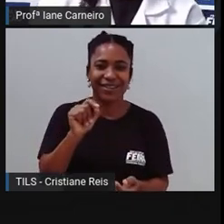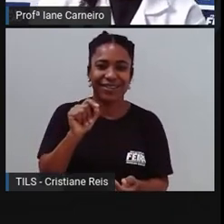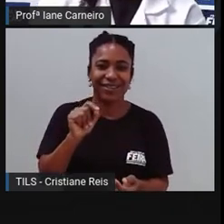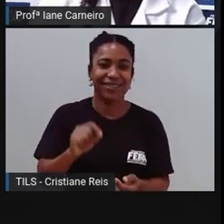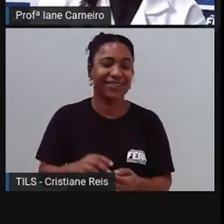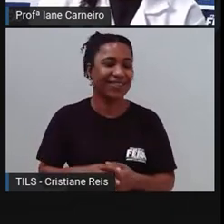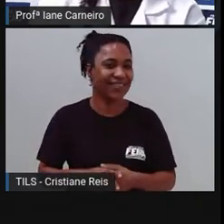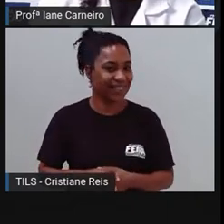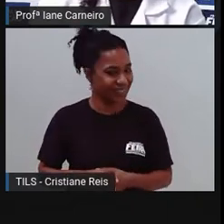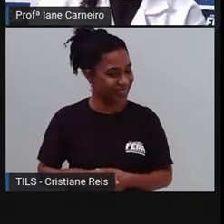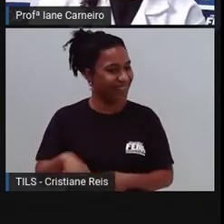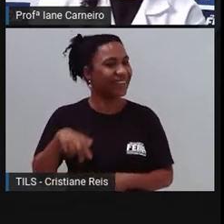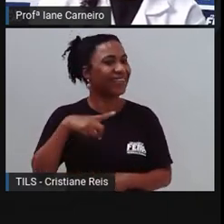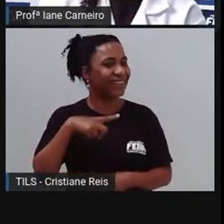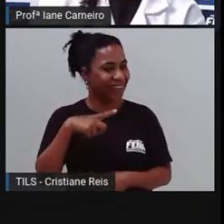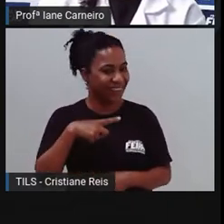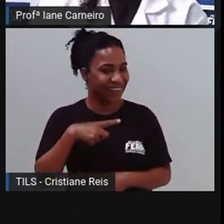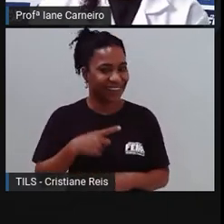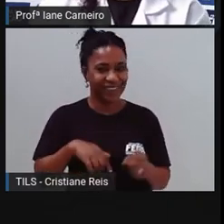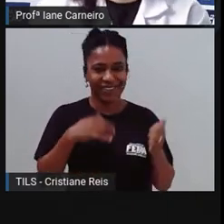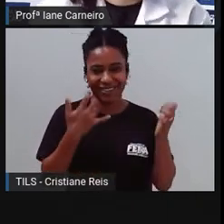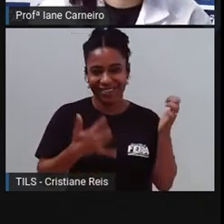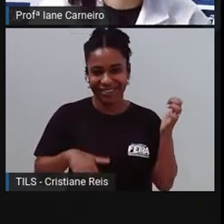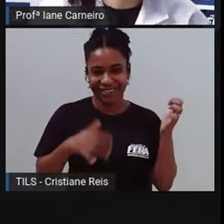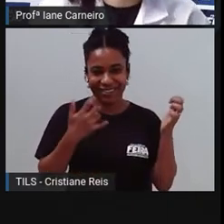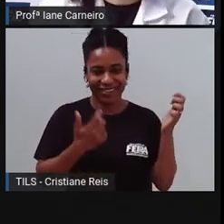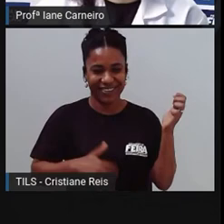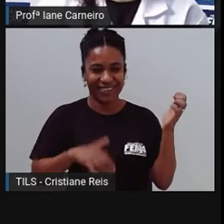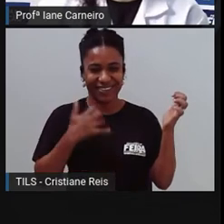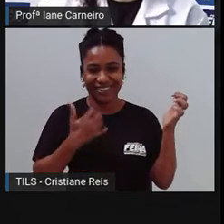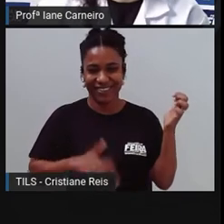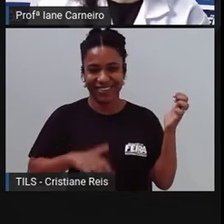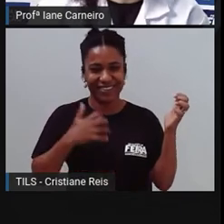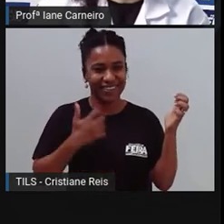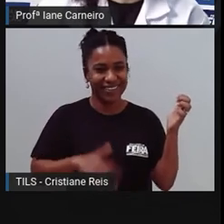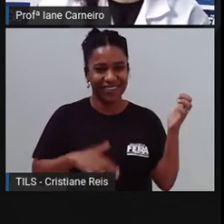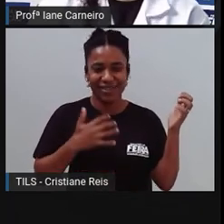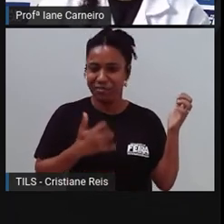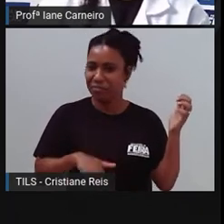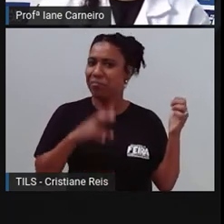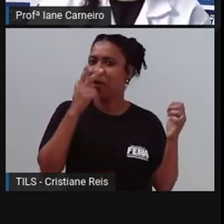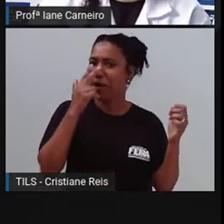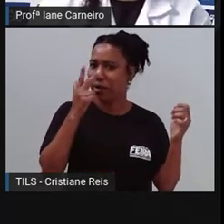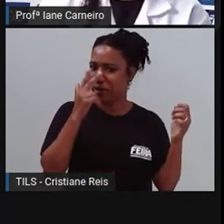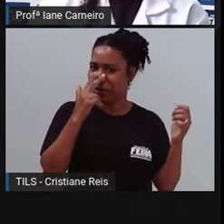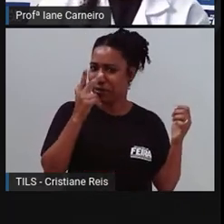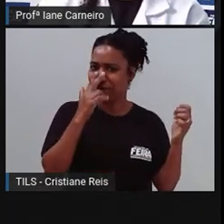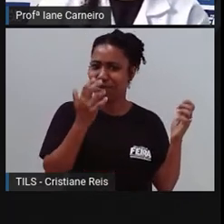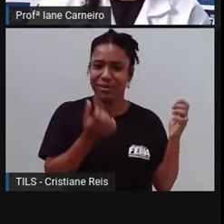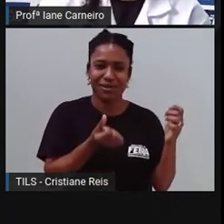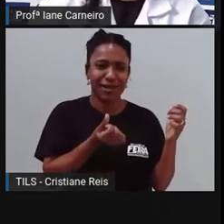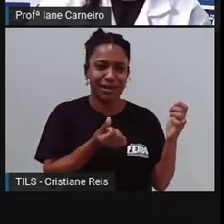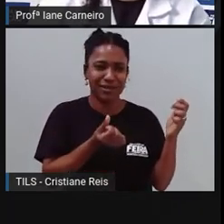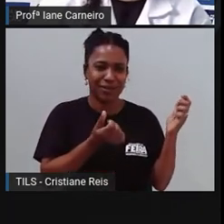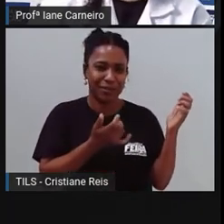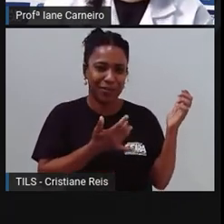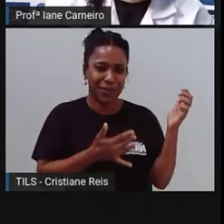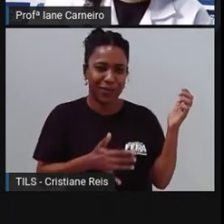são as seis cordas. As cordas do violão, né? Deve ser. Interessante, hein?